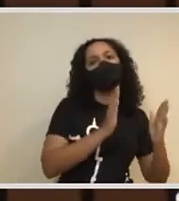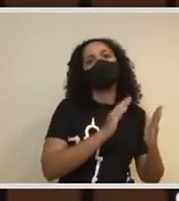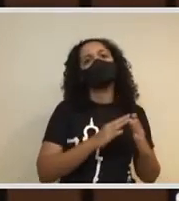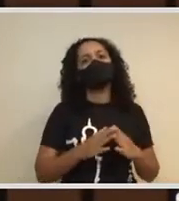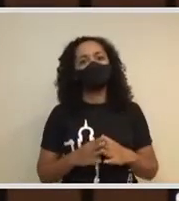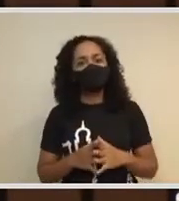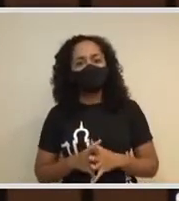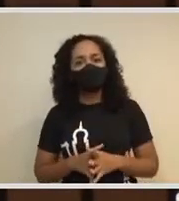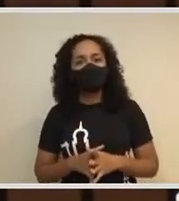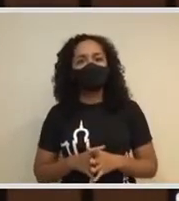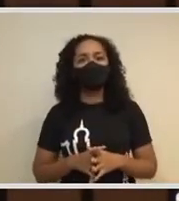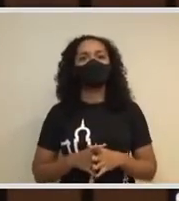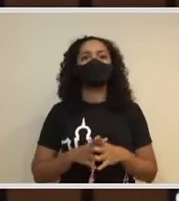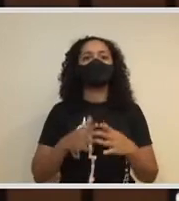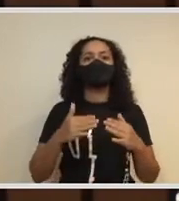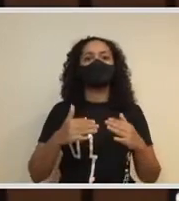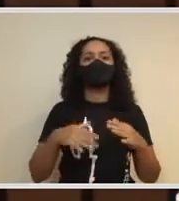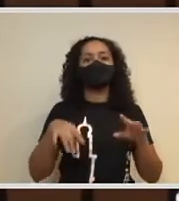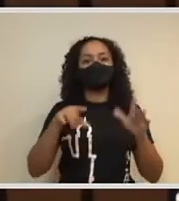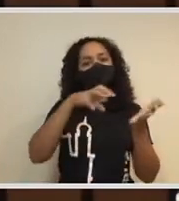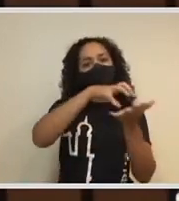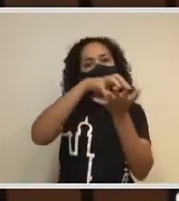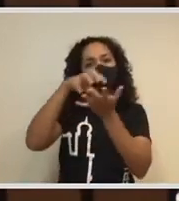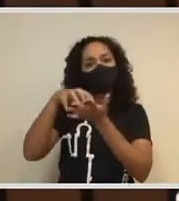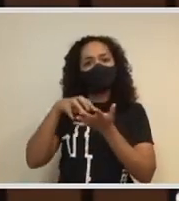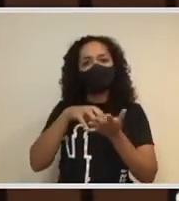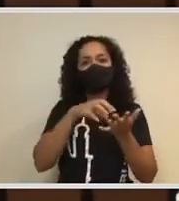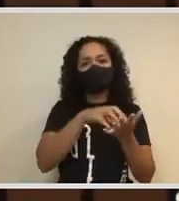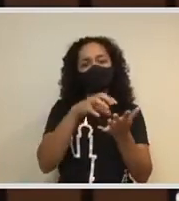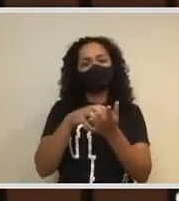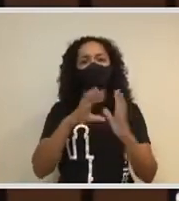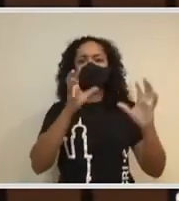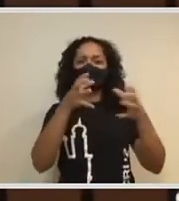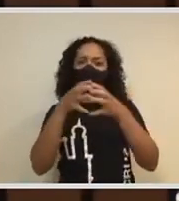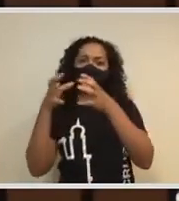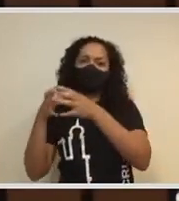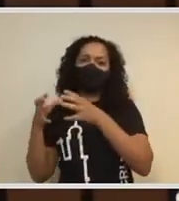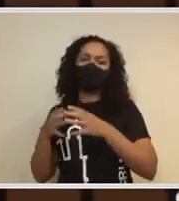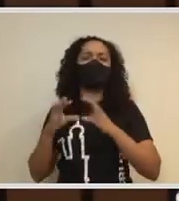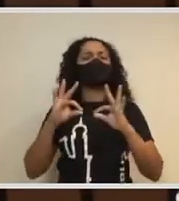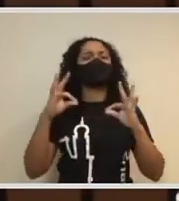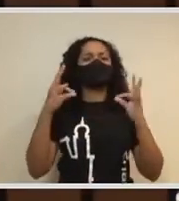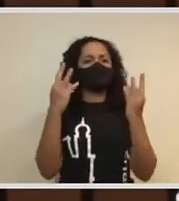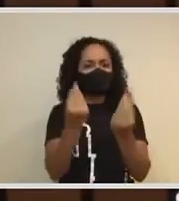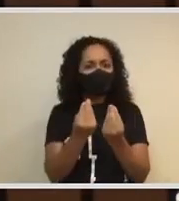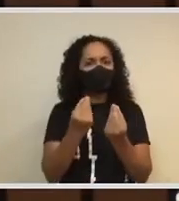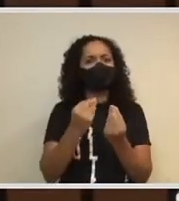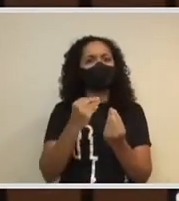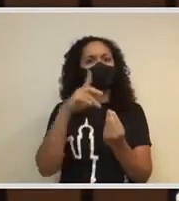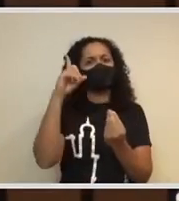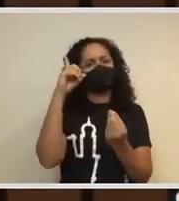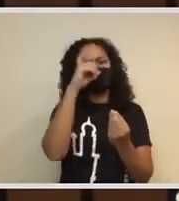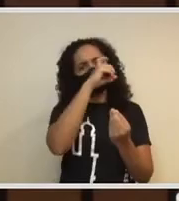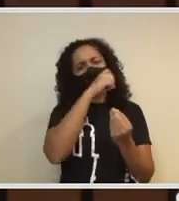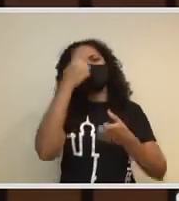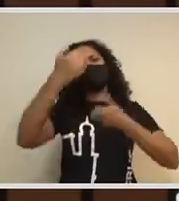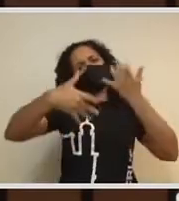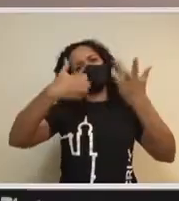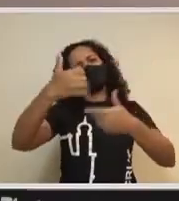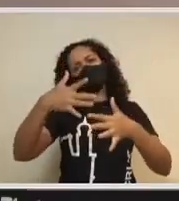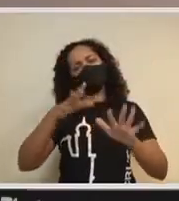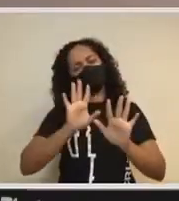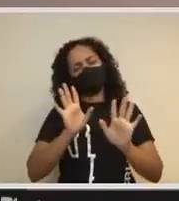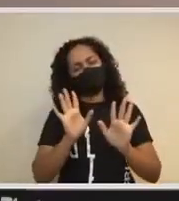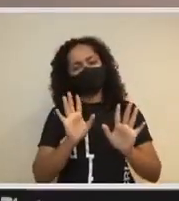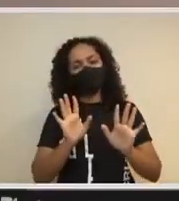estruturas, vice, enfim, não vou elencar todos os desafios numa chefia de gabinete, mas outros que virão, né, Juliano? Obrigado,